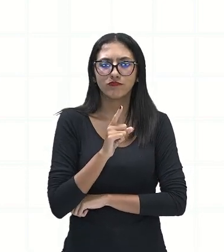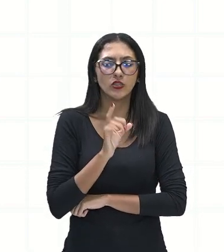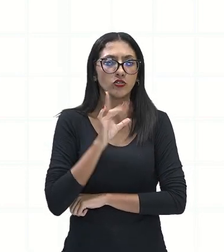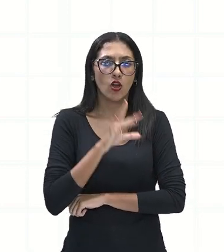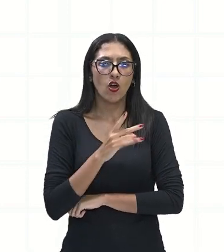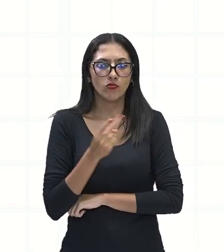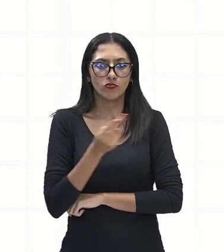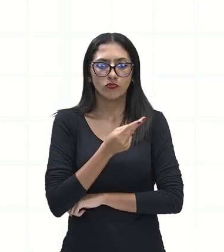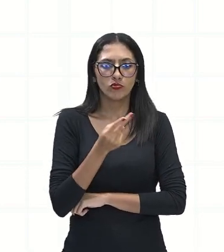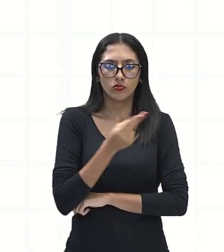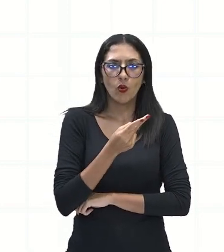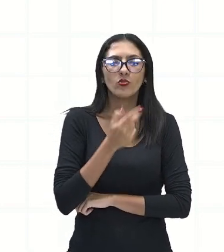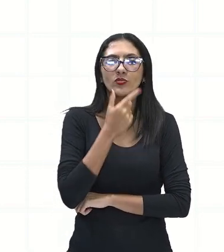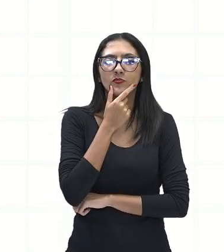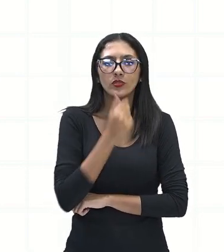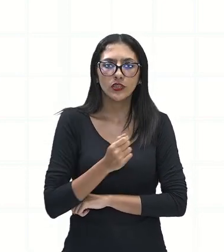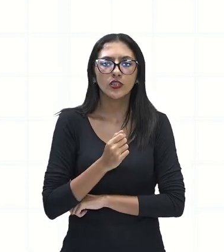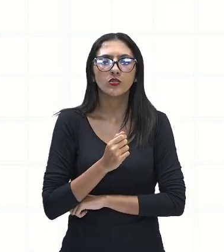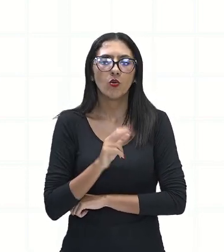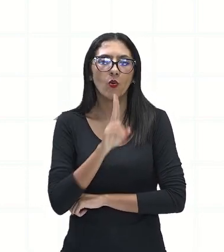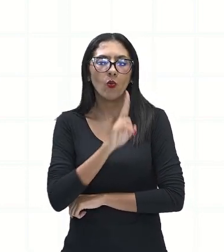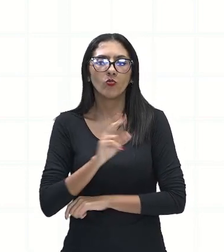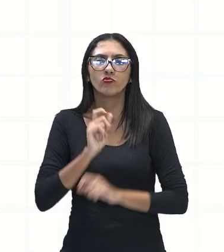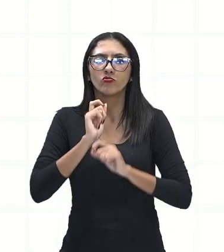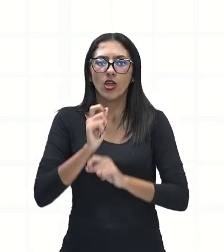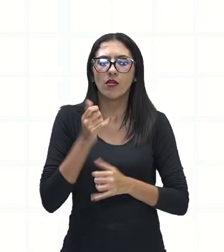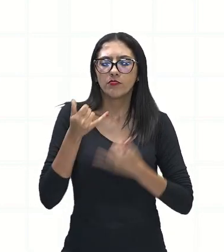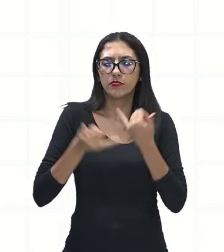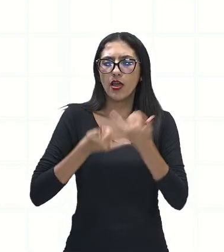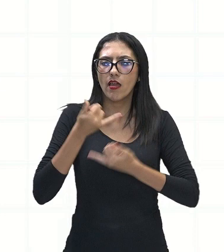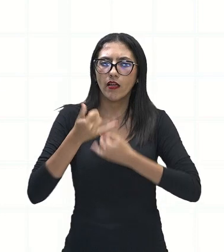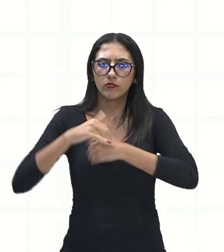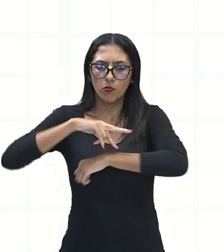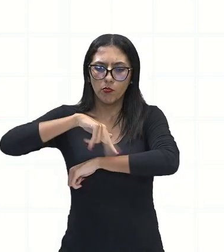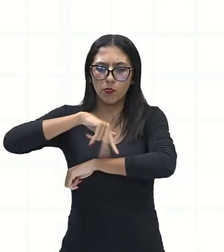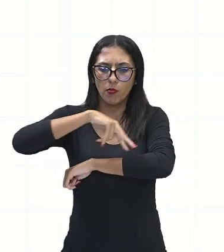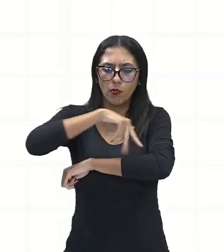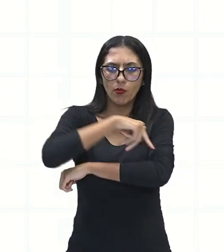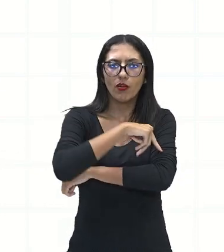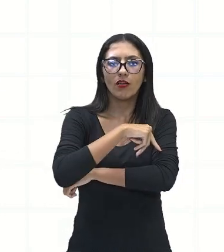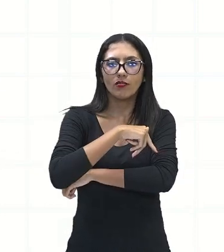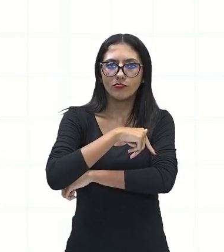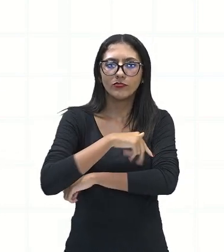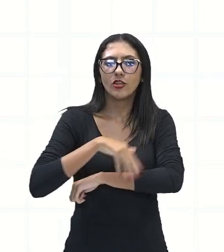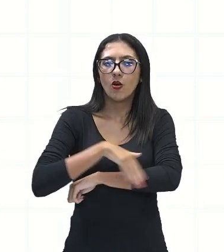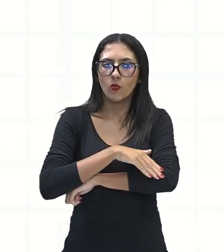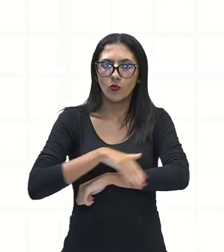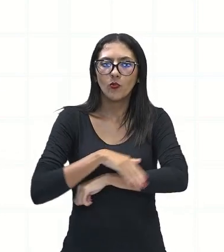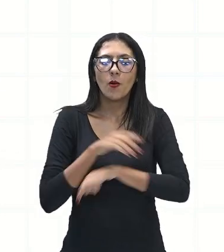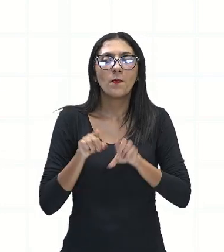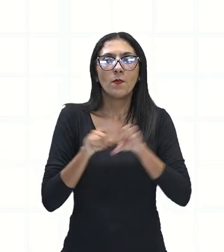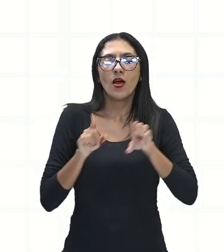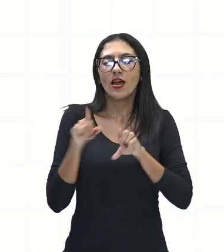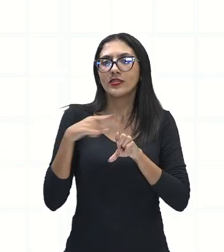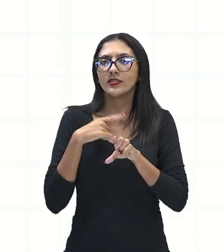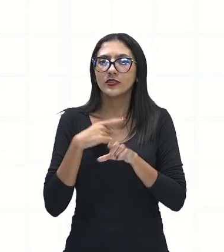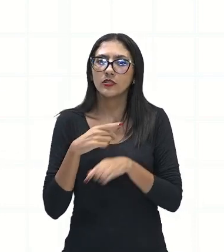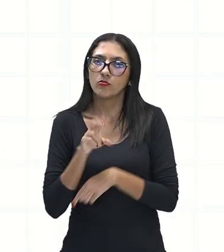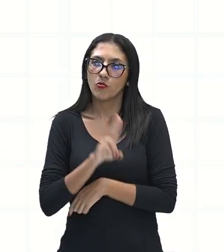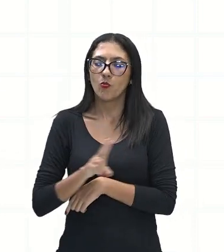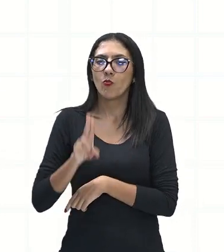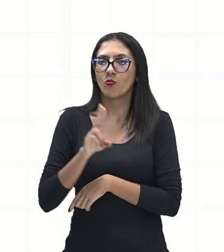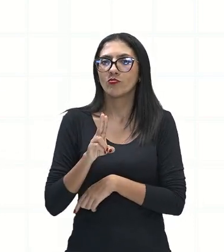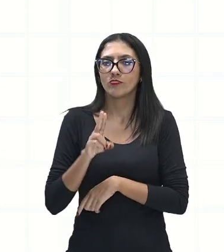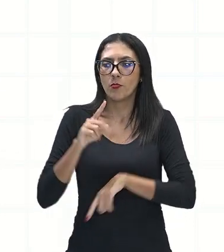ela está utilizando a linguagem de forma real, porque o patinete é um